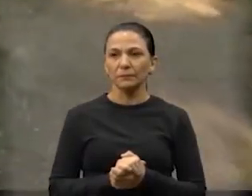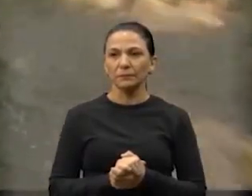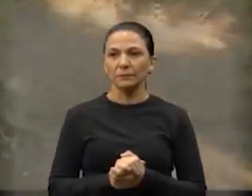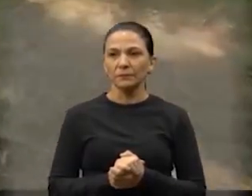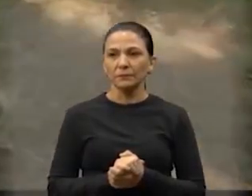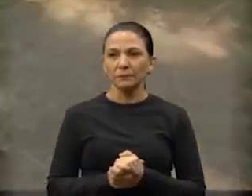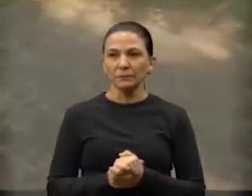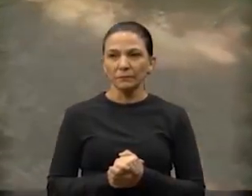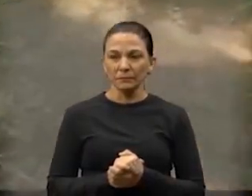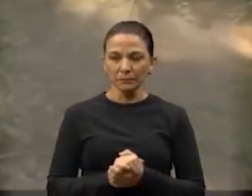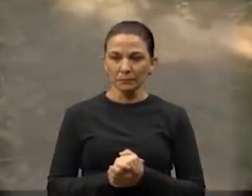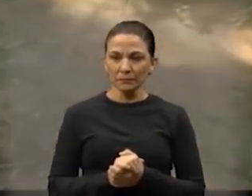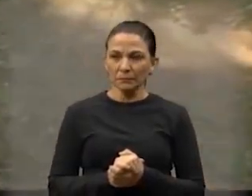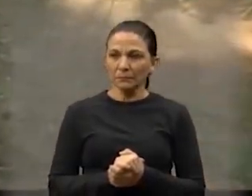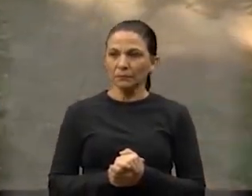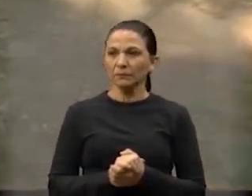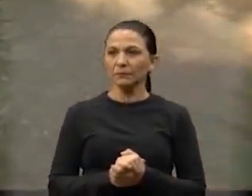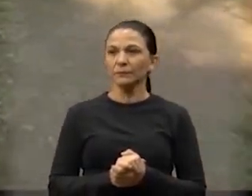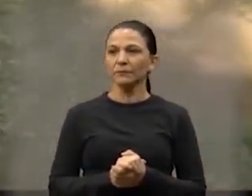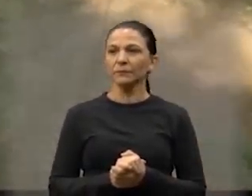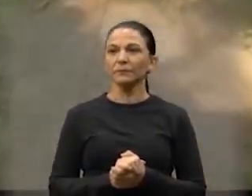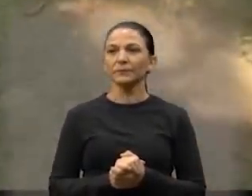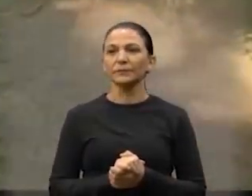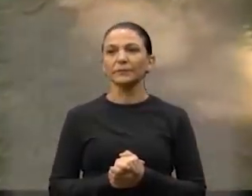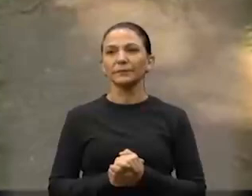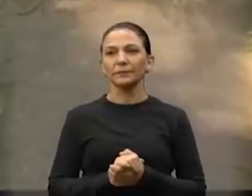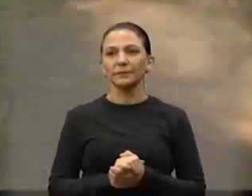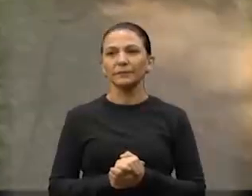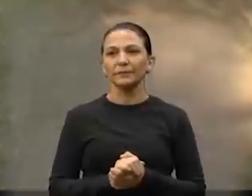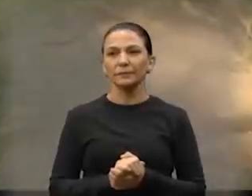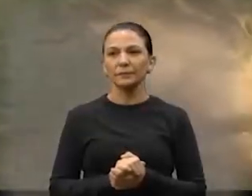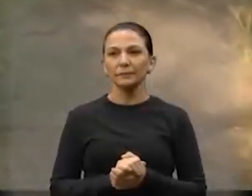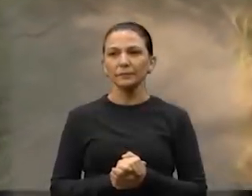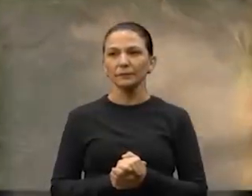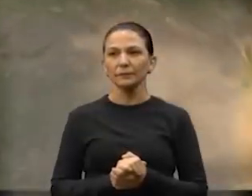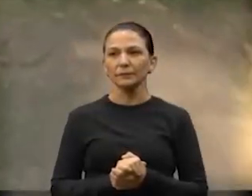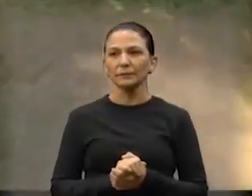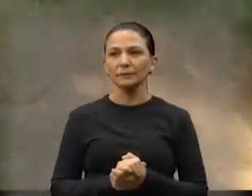Uma cachoeira. Olha como o rio tá descendo agora.